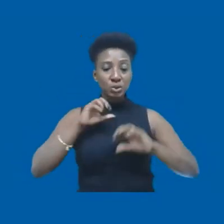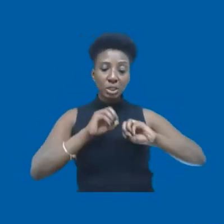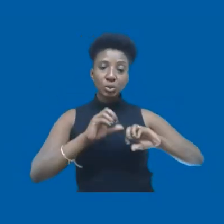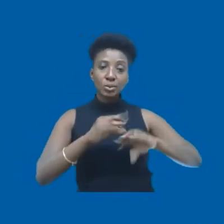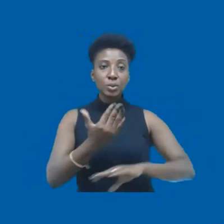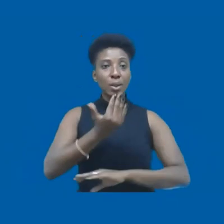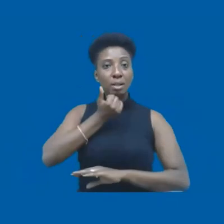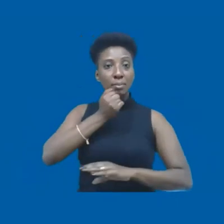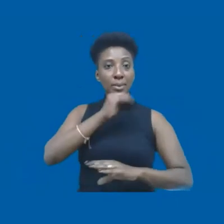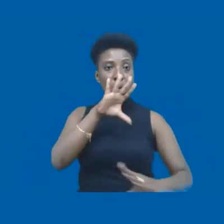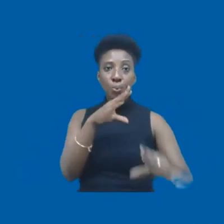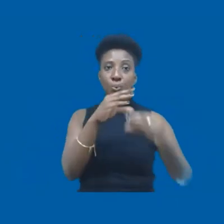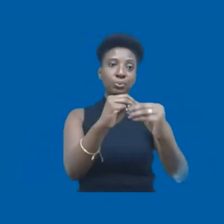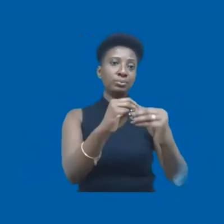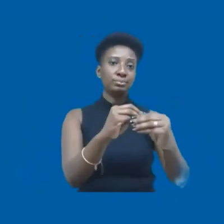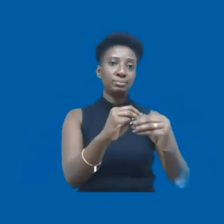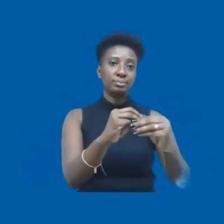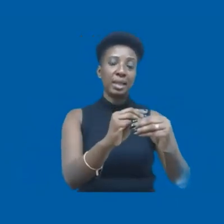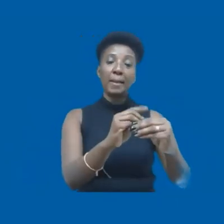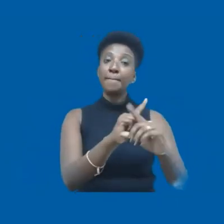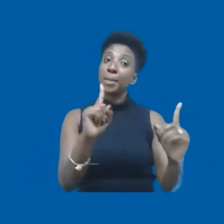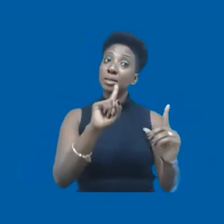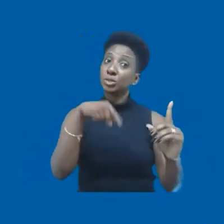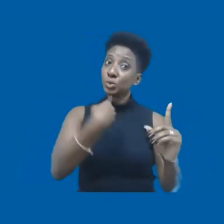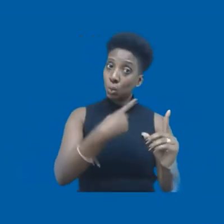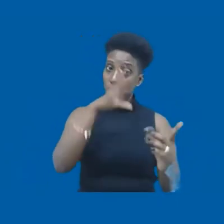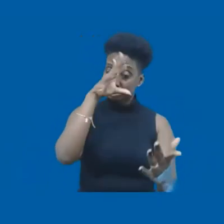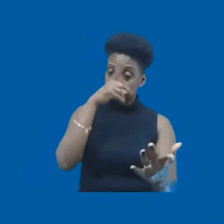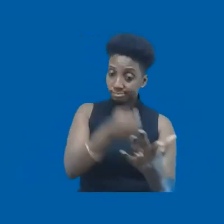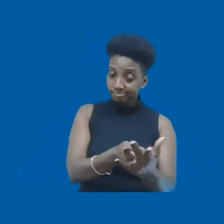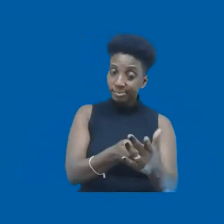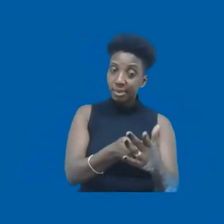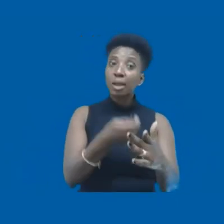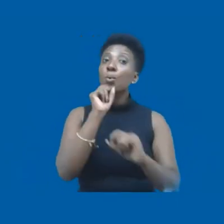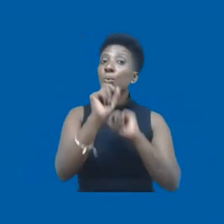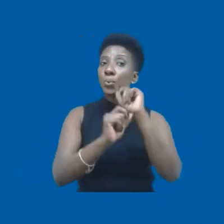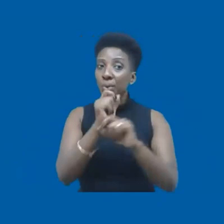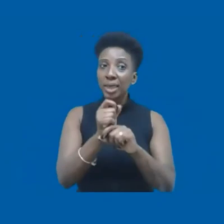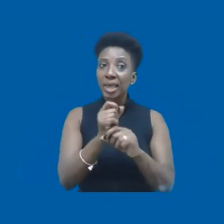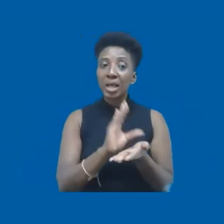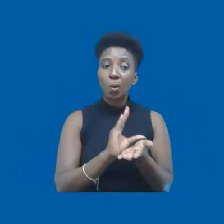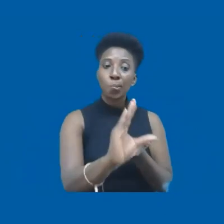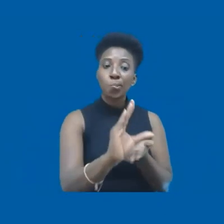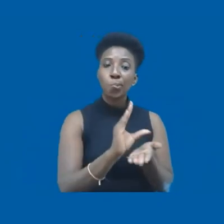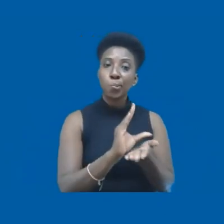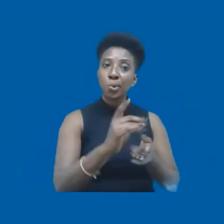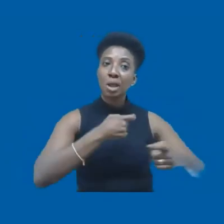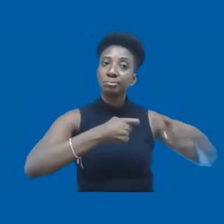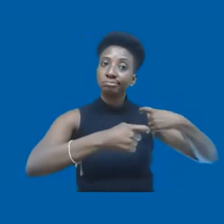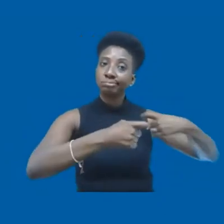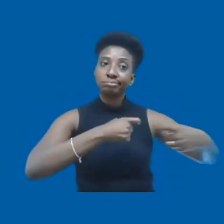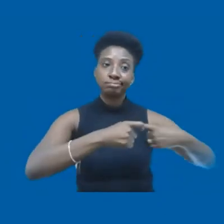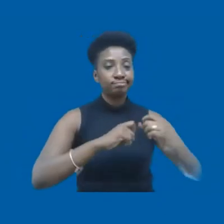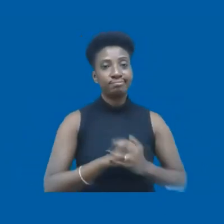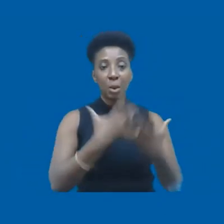consequentemente. Mas nós decidimos em investir em bombas. Essa é uma decisão de nós,